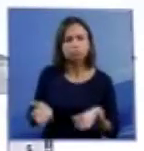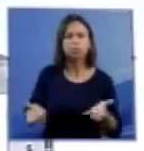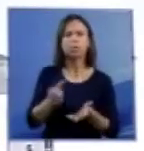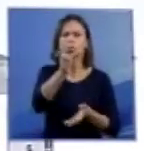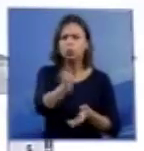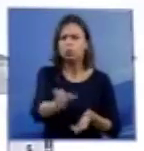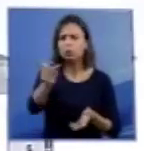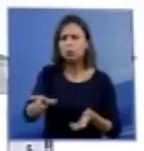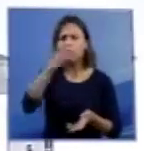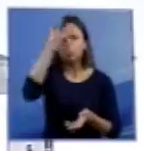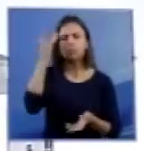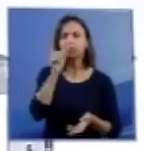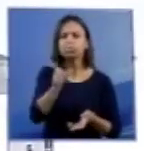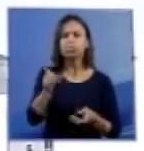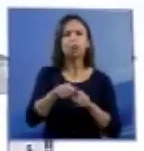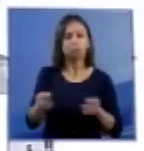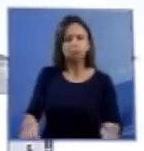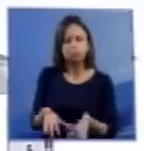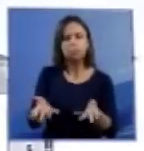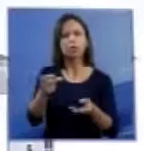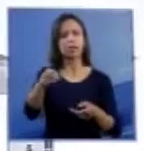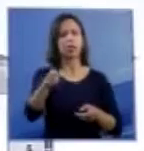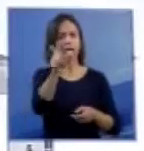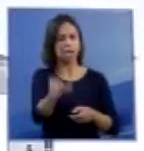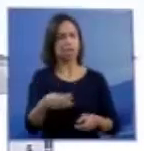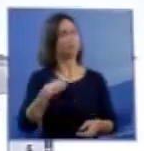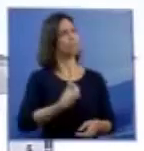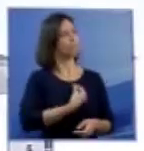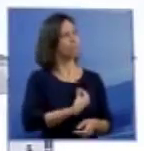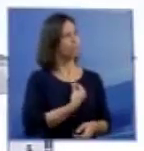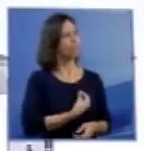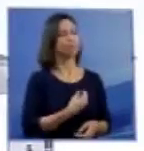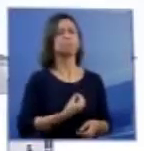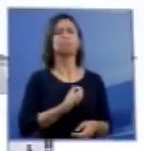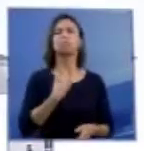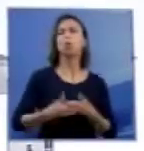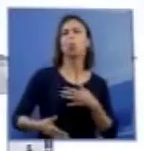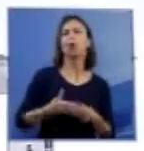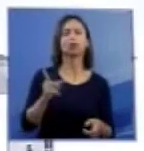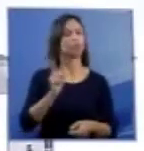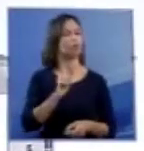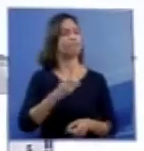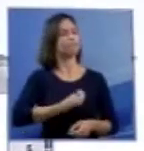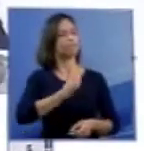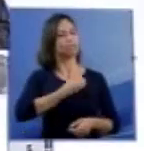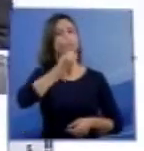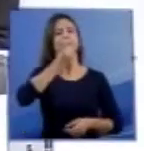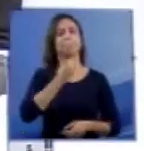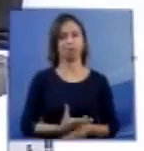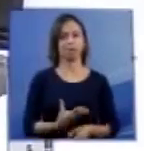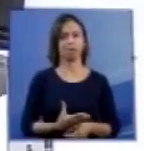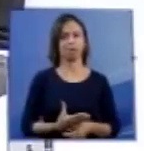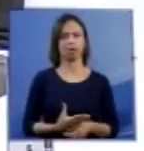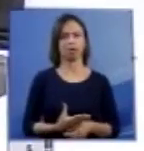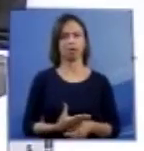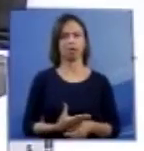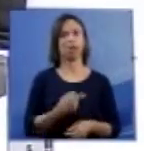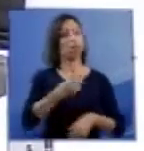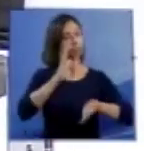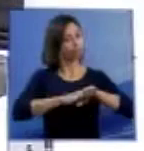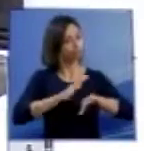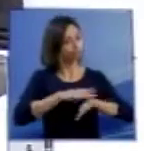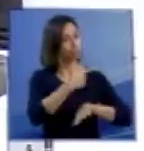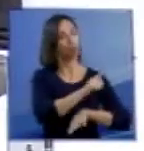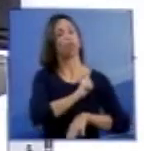vivam, mas vivam bem. Esse deve ser o seu papel. Aqui não estamos nos referindo às